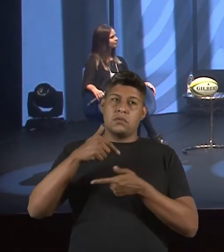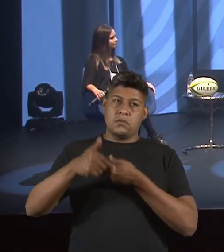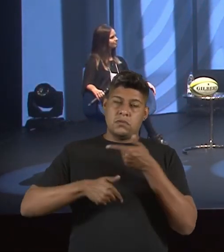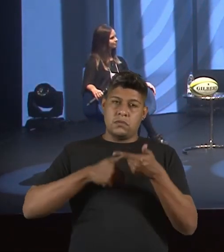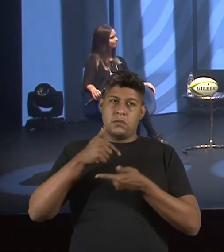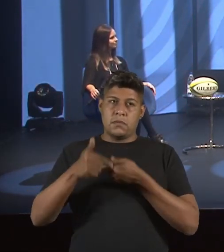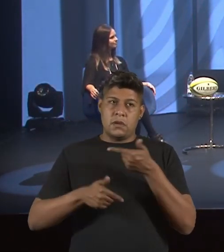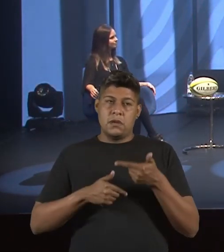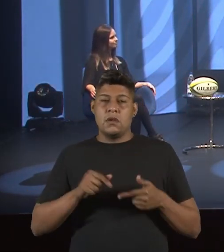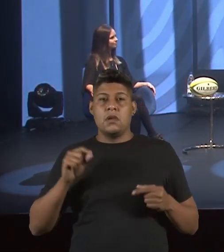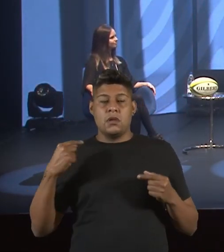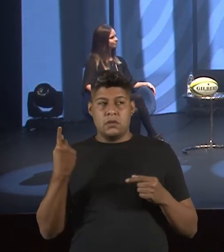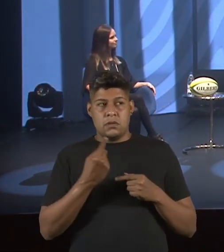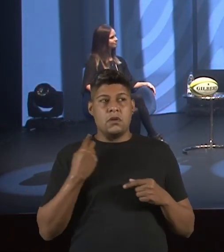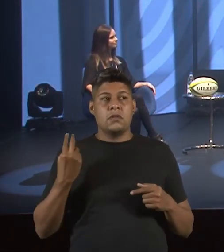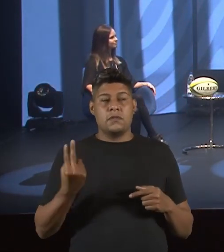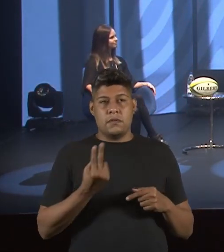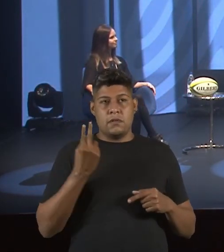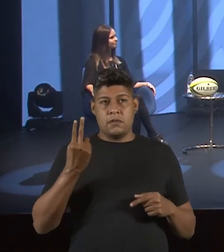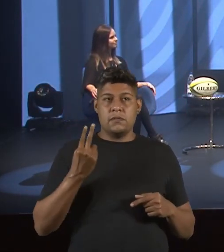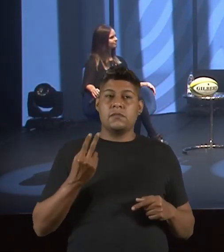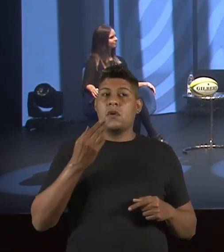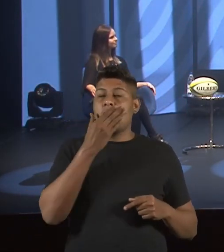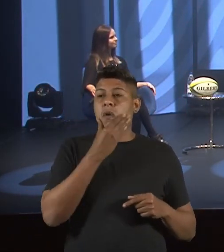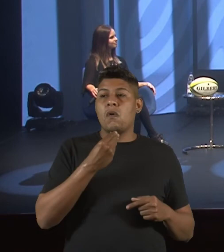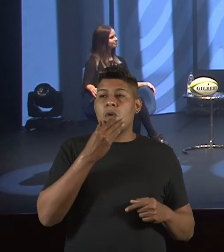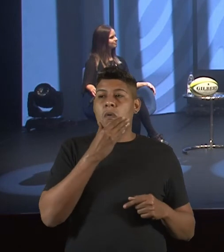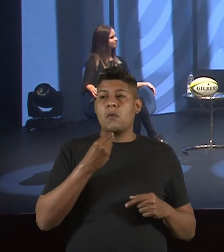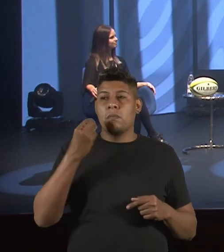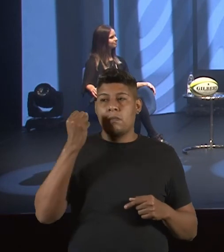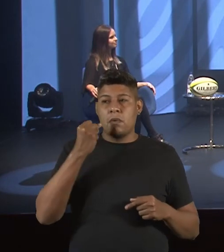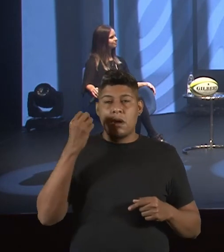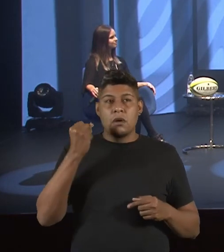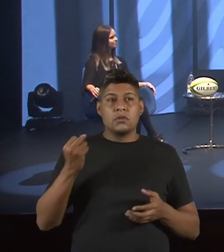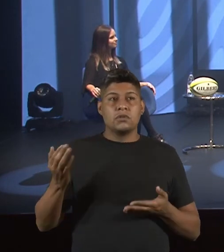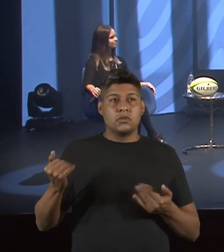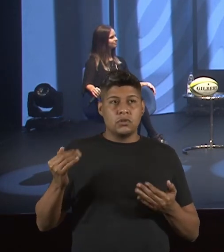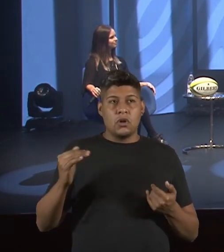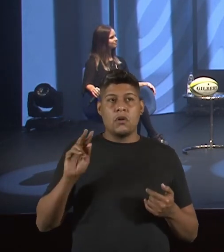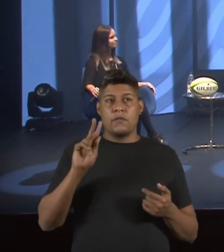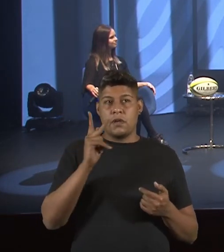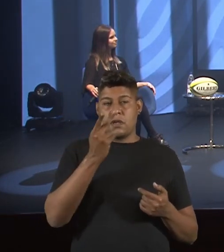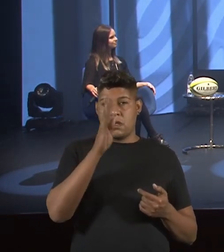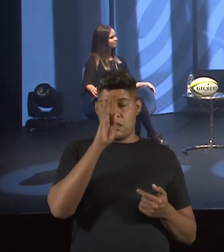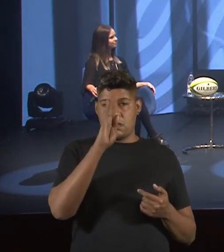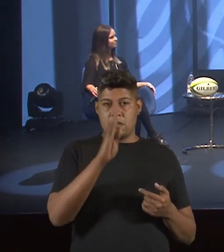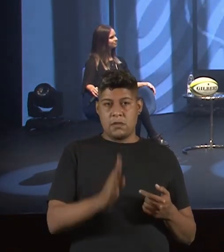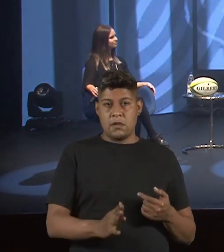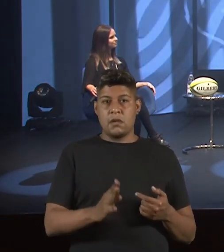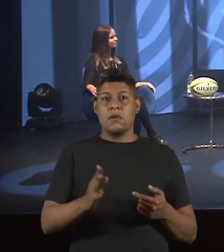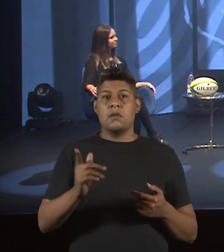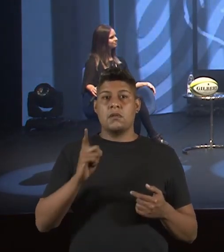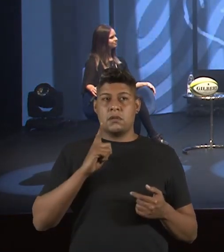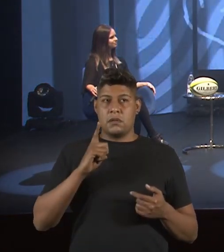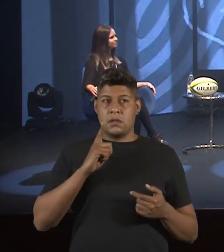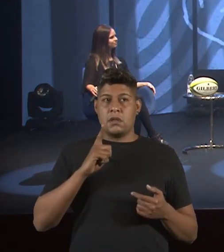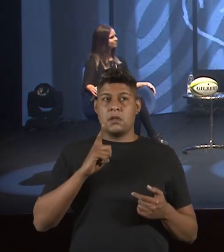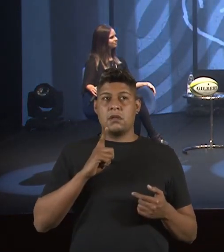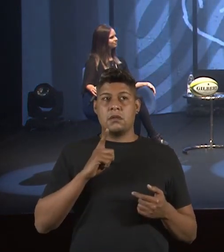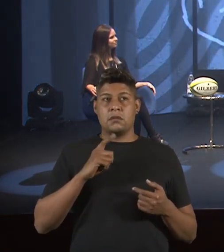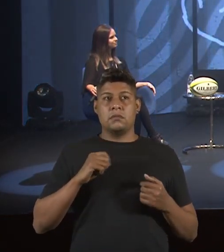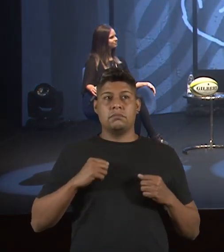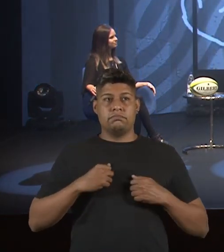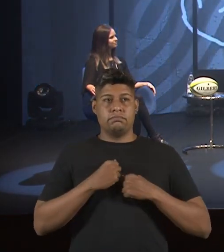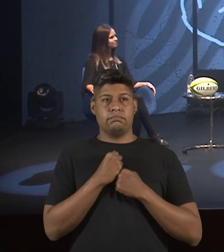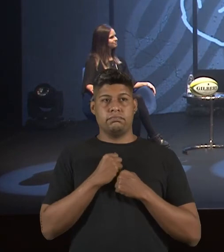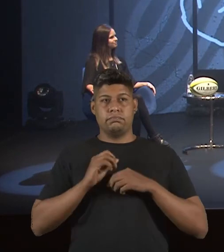trabalho, do que a gente valoriza. Homens, brancos, jovens, heterossexuais, privilegiados, de colete,